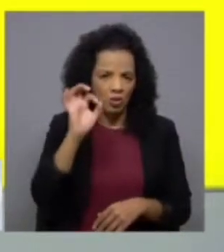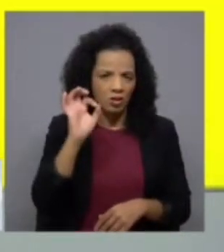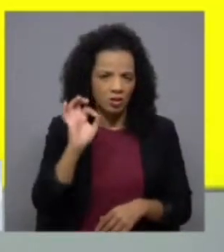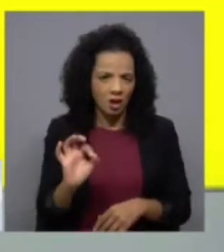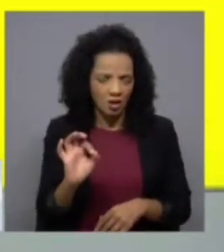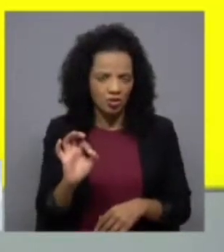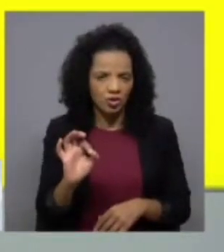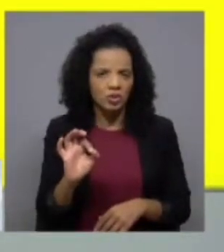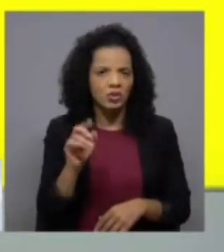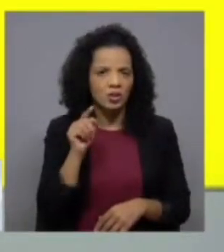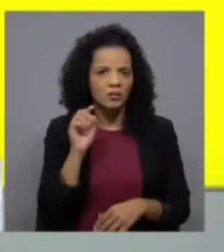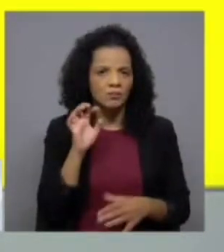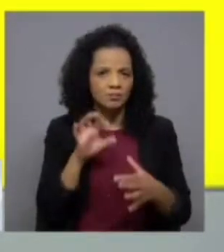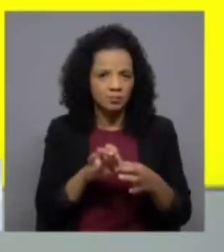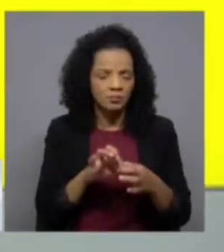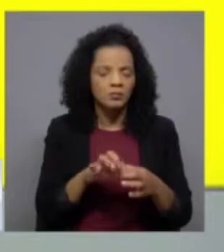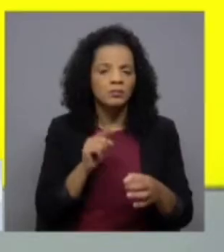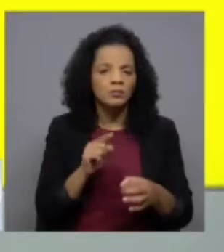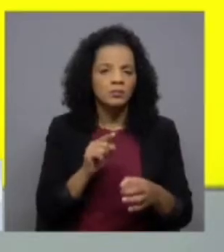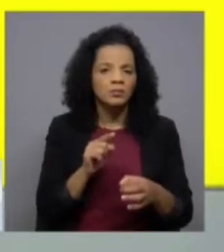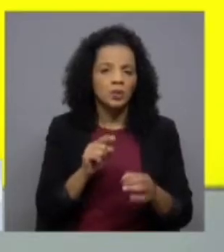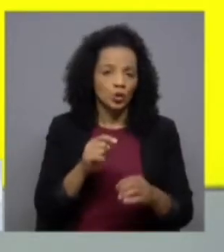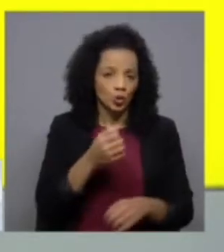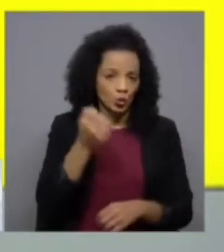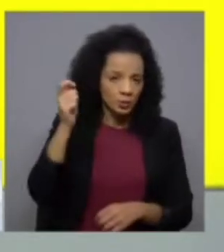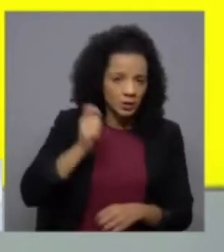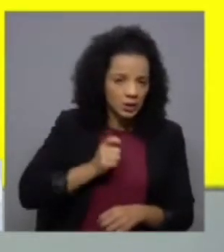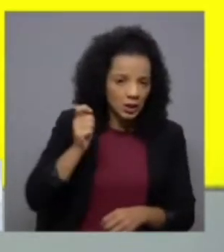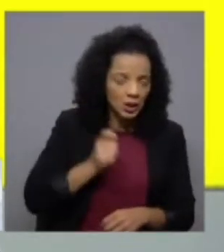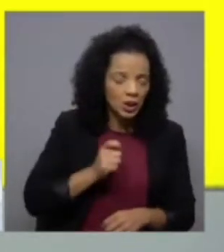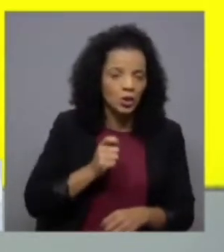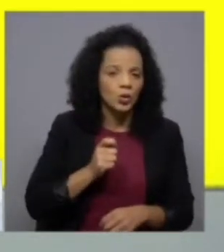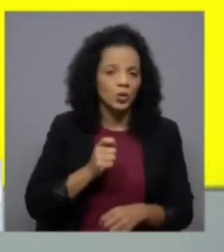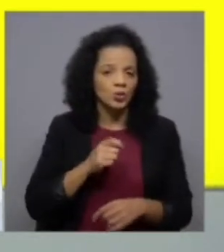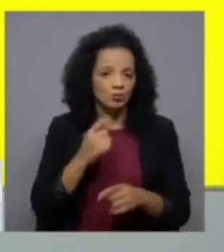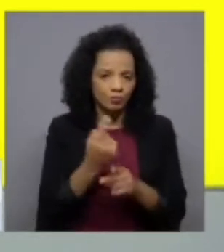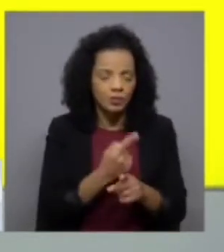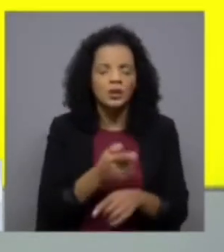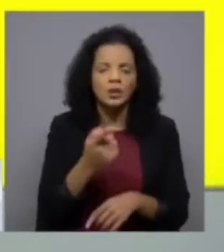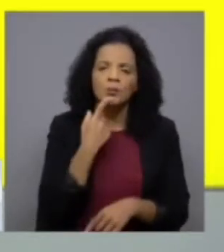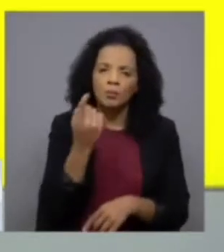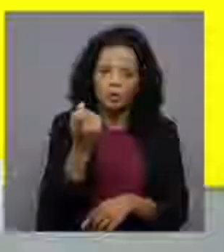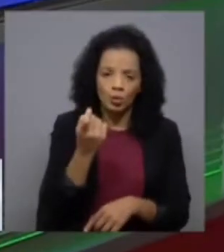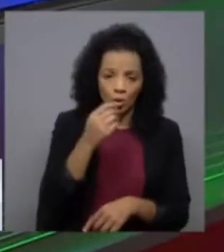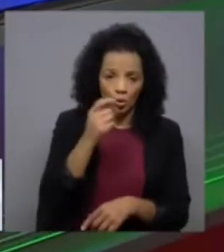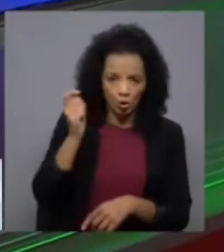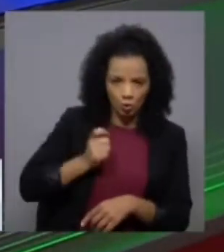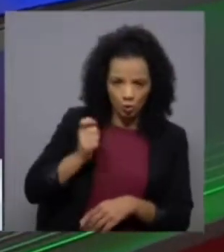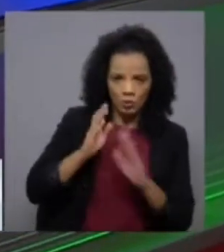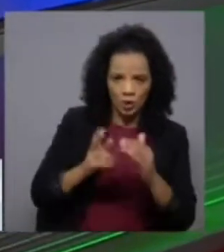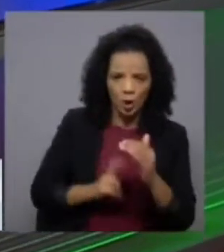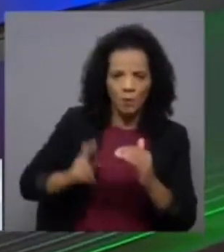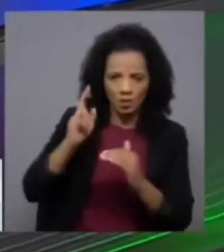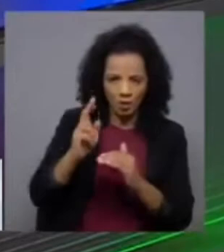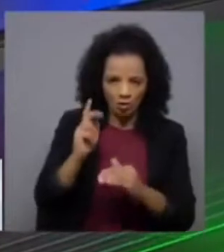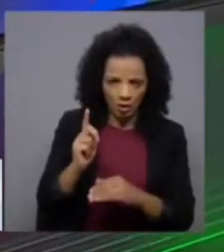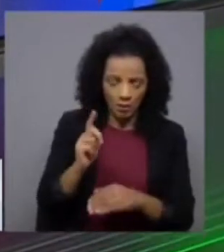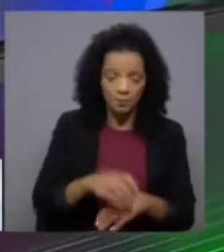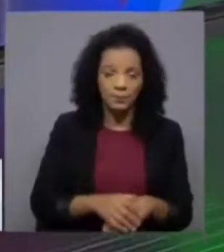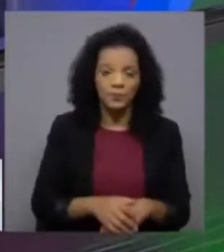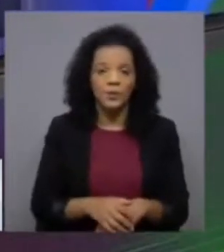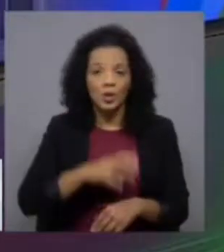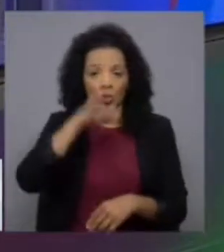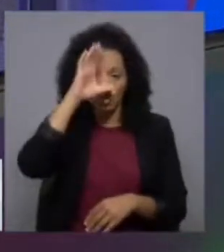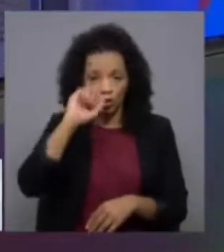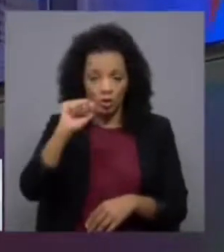deste subsídio e tempo etc ou seja o nosso subsídio de desemprego os subsídios têm que ser aumentados têm que ser alargados aquilo que o Estado social